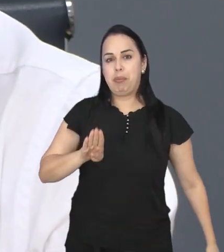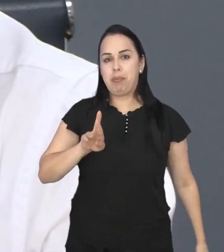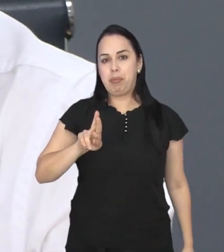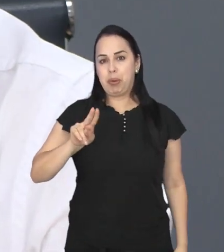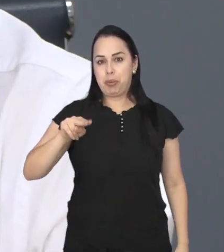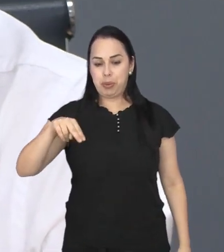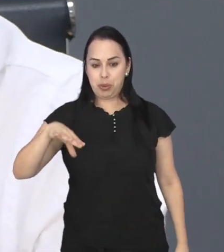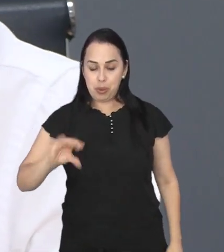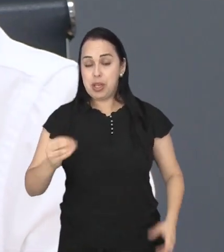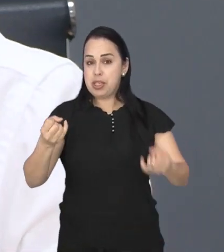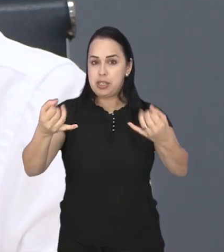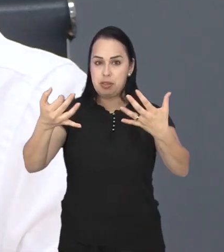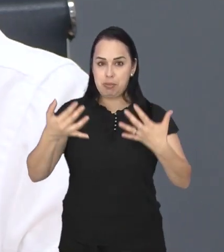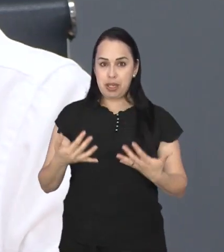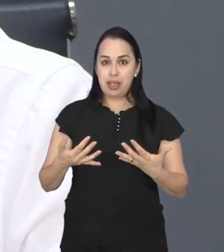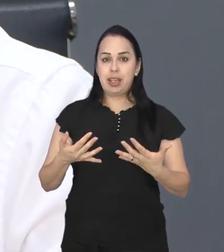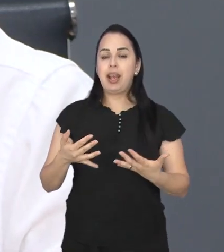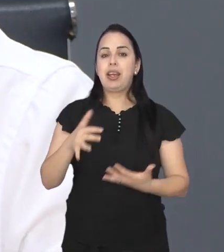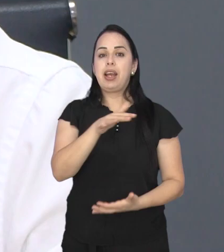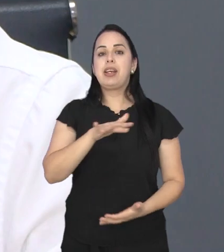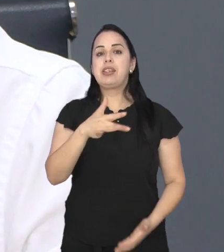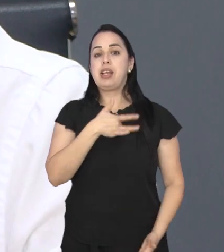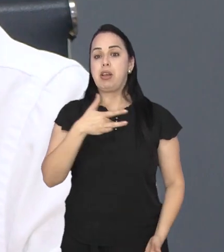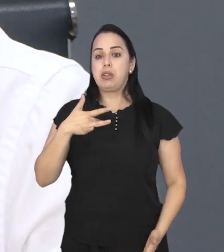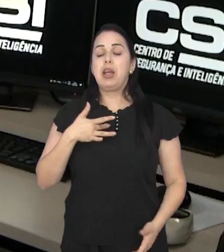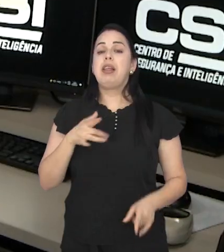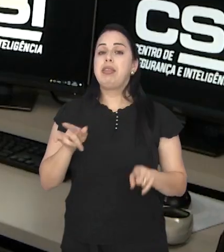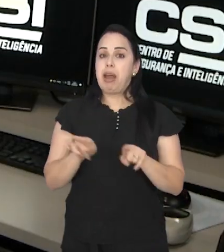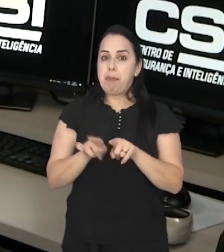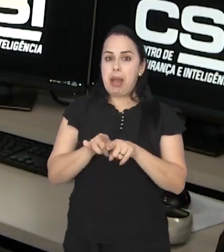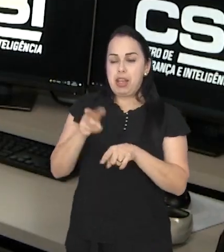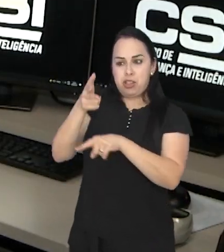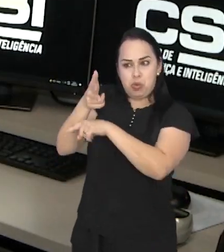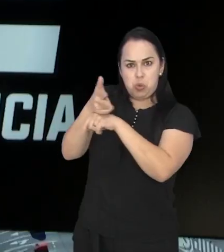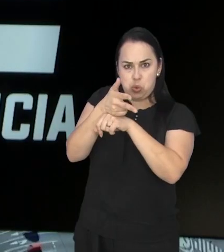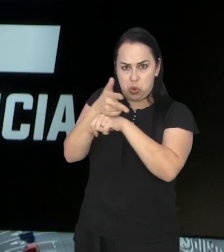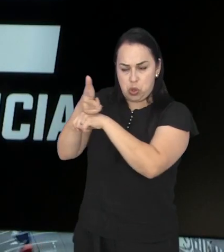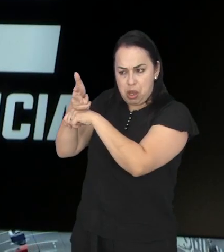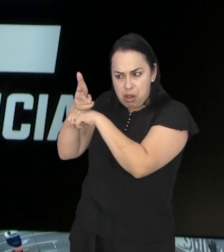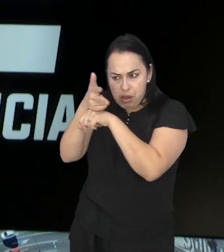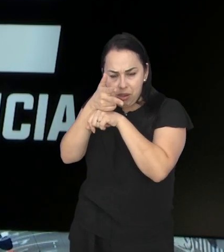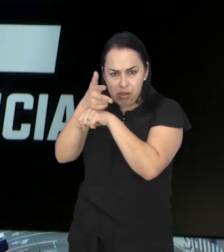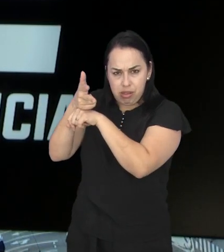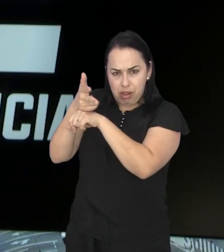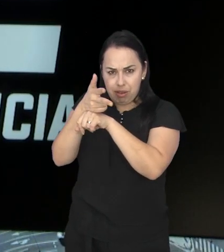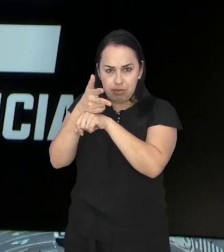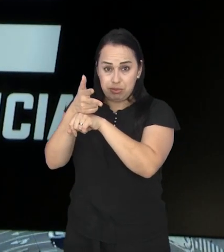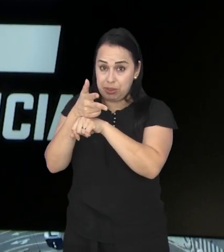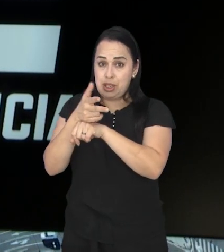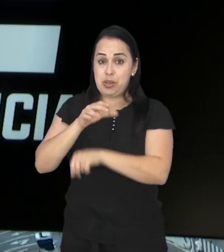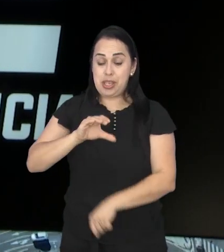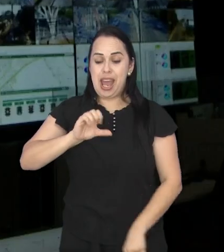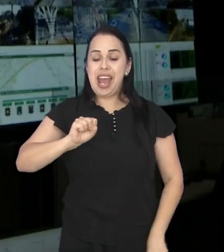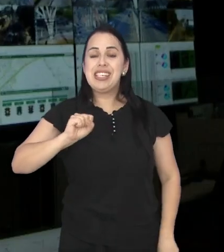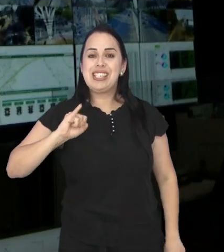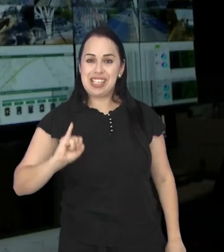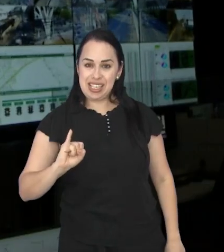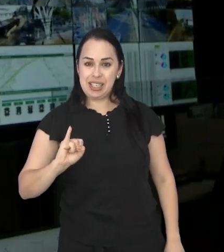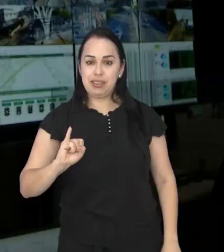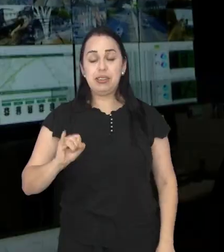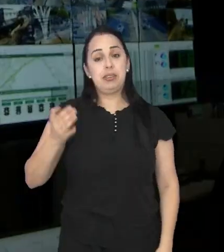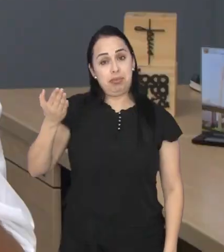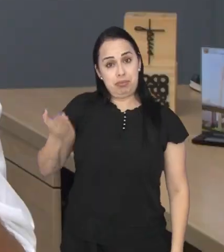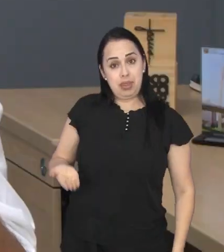Henrique, explica que as unidades de saúde também são monitoradas pelo Centro de Segurança e Inteligência, o